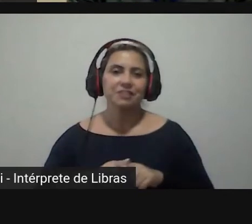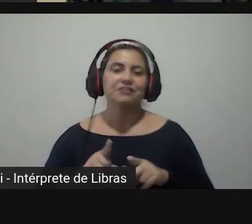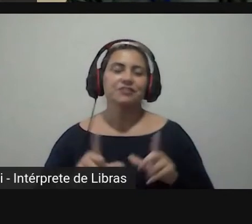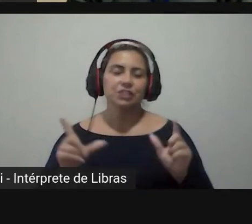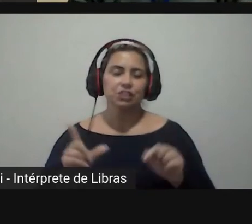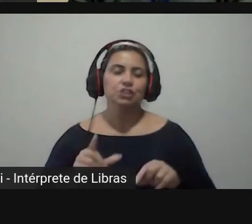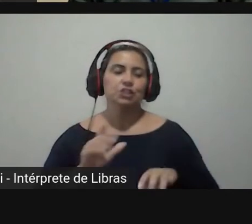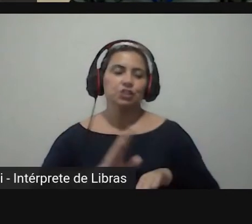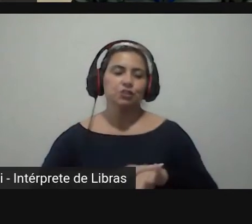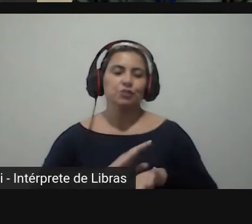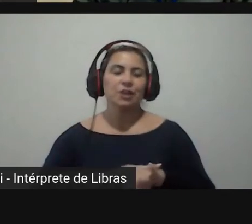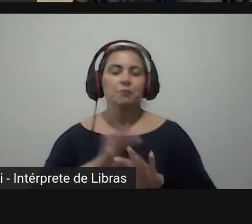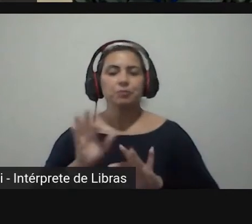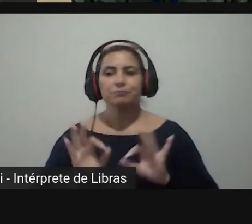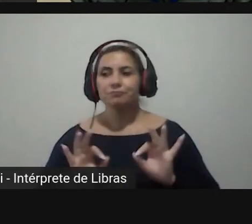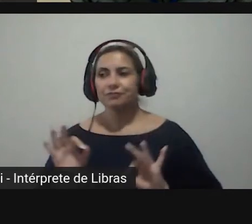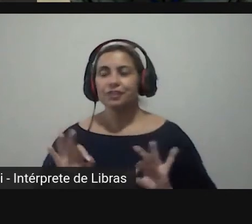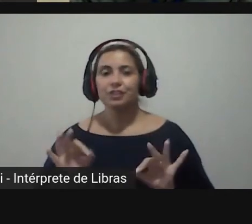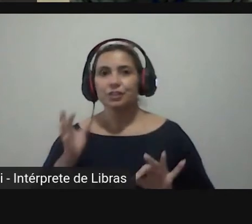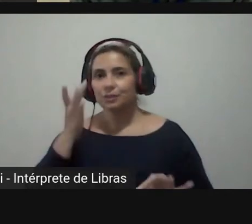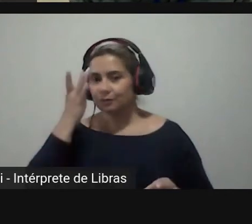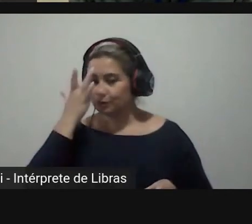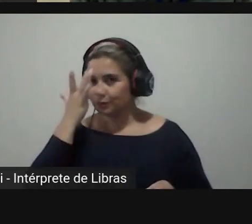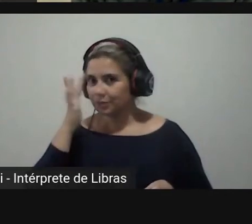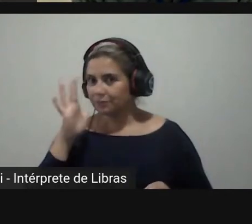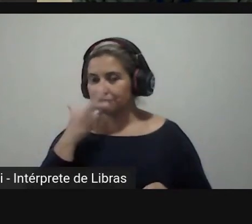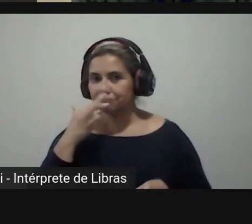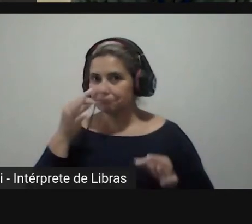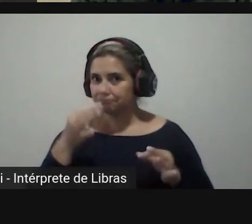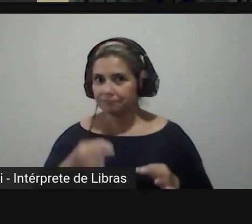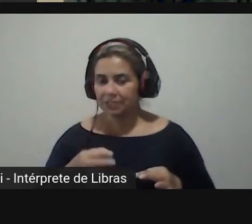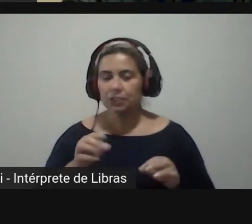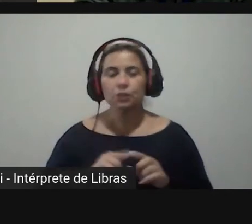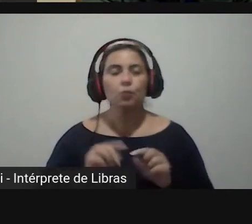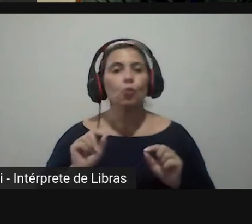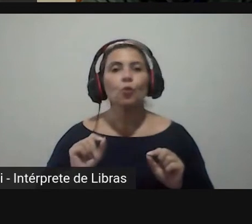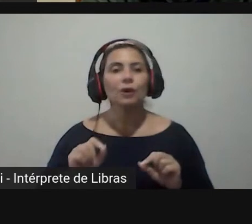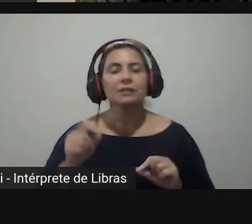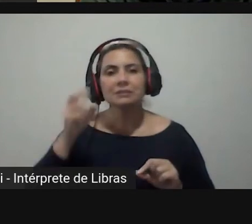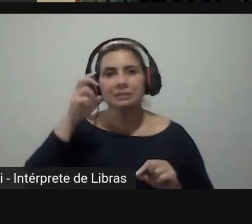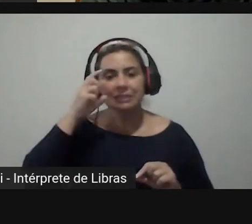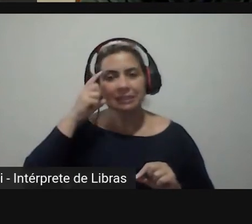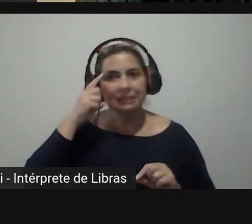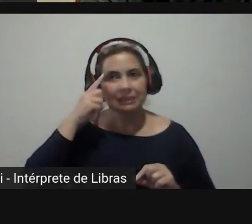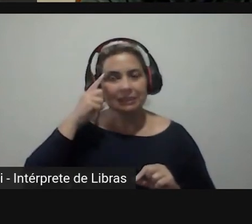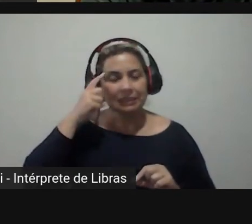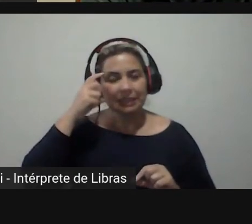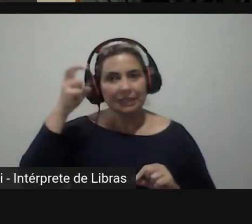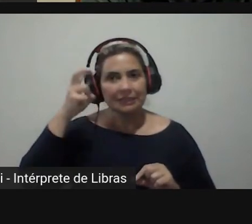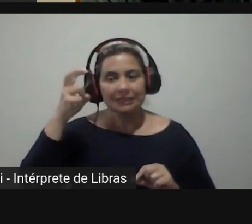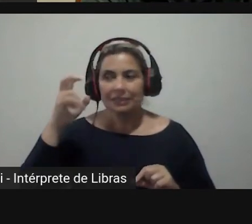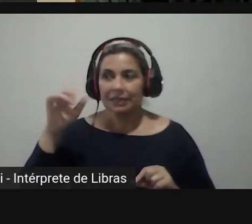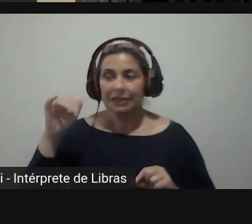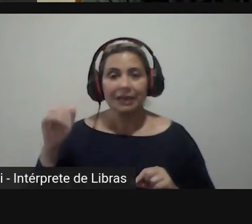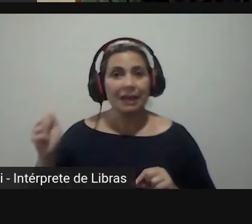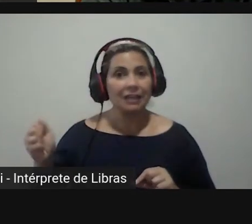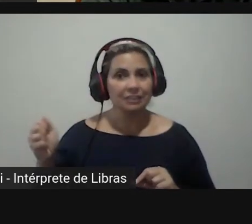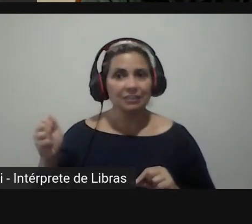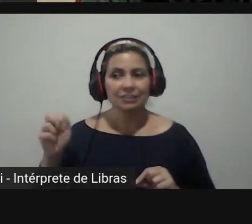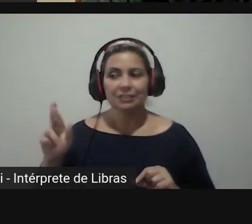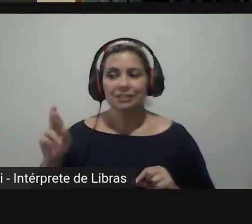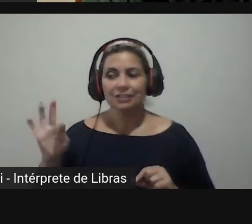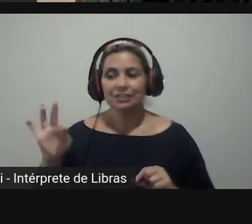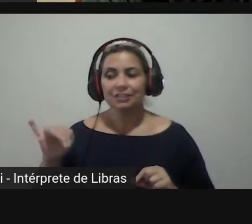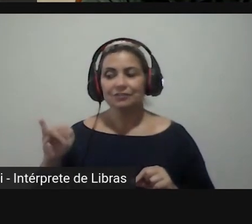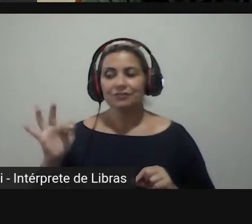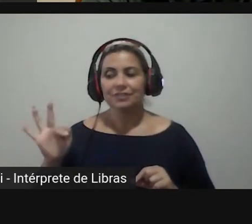então eu não sei o Sérgio pode responder talvez dentro da perspectiva da inteligência artificial mas é assim que a coisa se dá essa